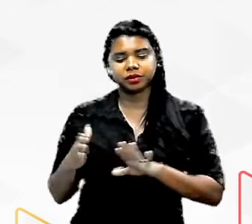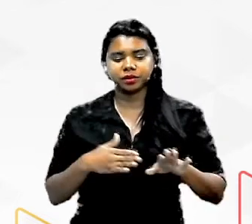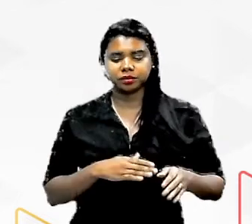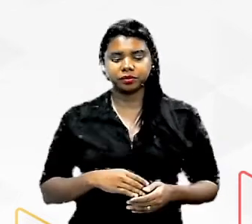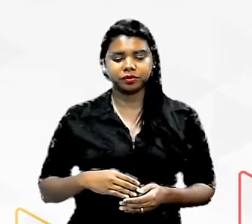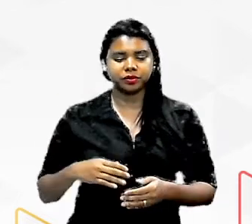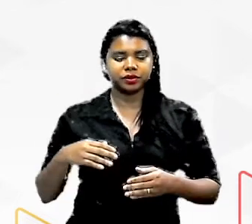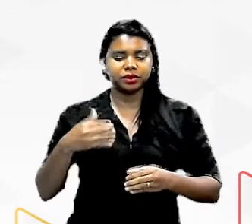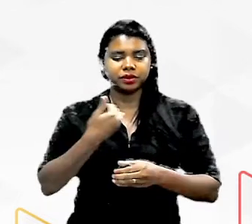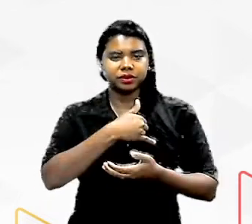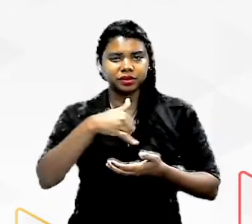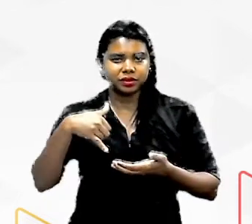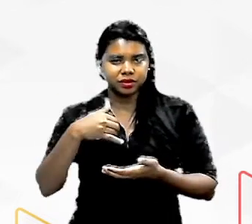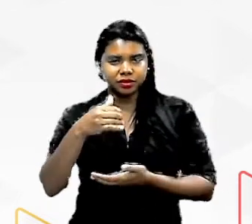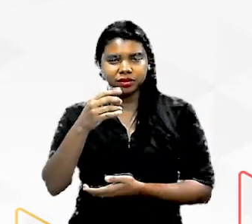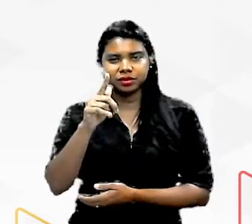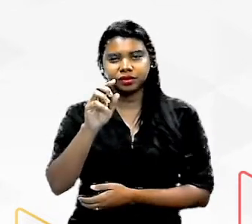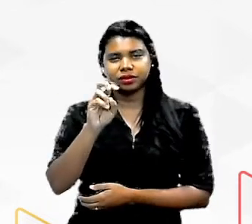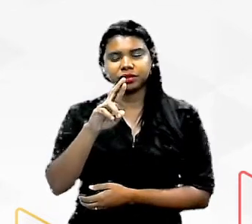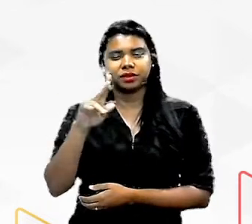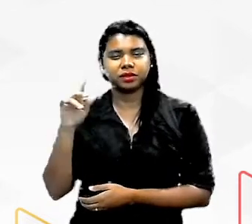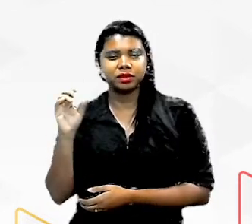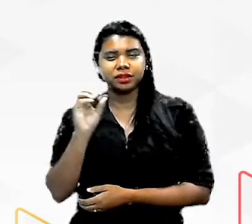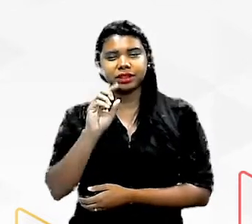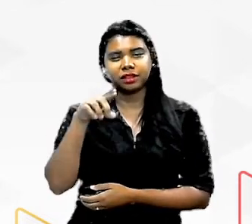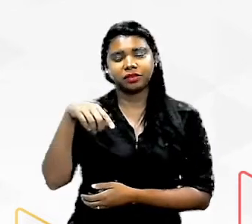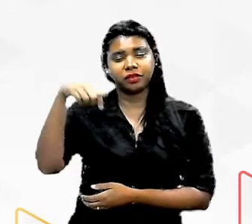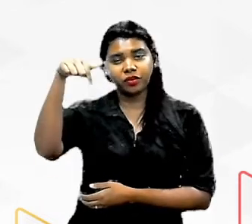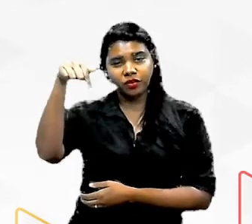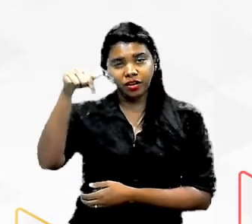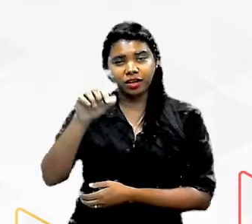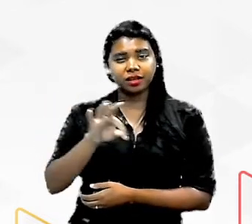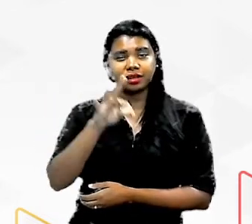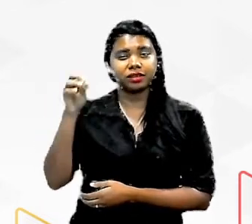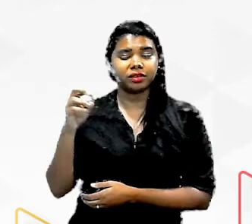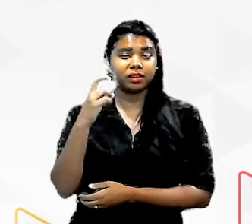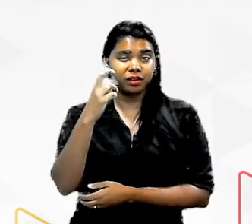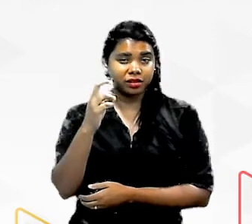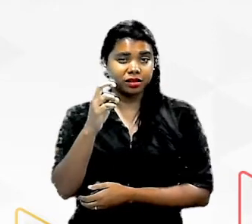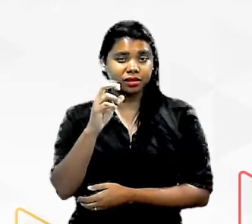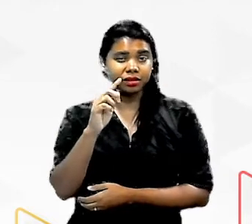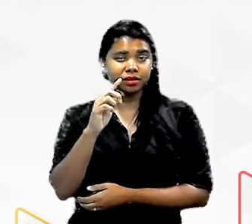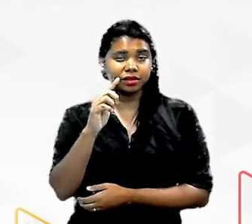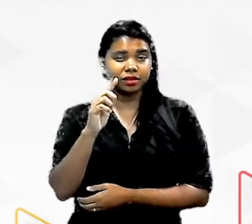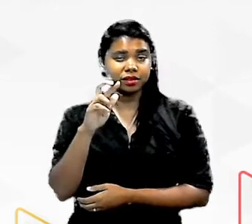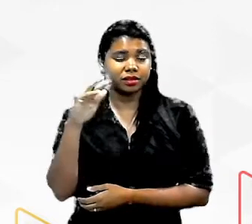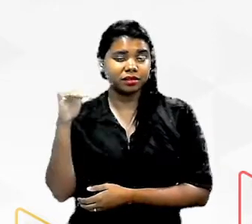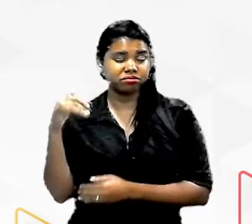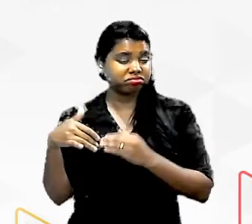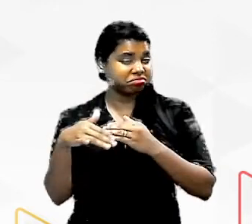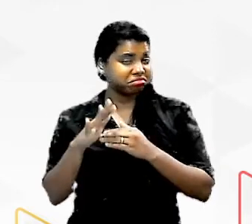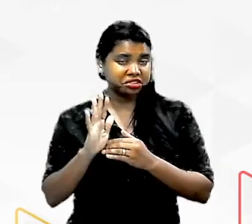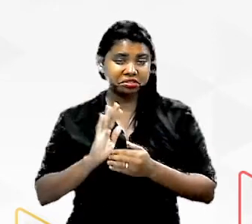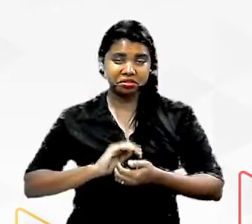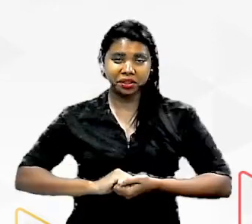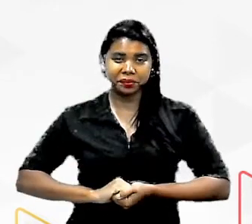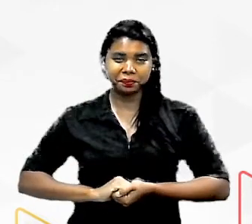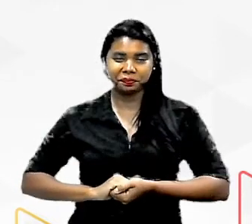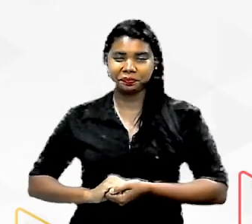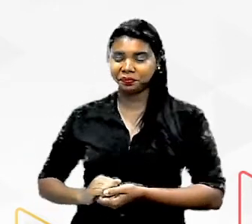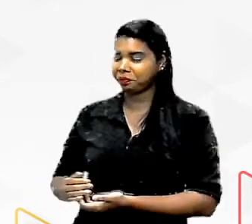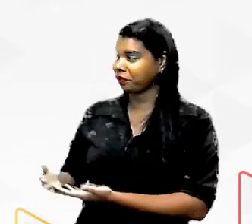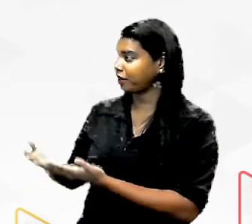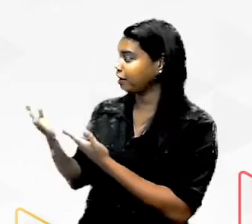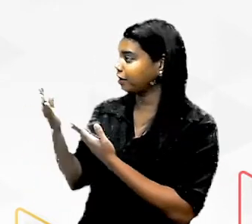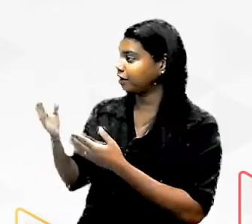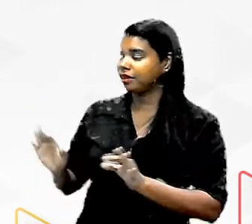gorduras aí, ó, também 0,7 de um total de 5 gramas e assim por diante aí eu posso fazer